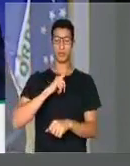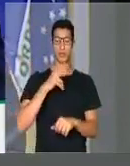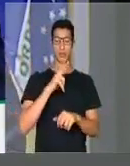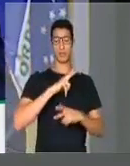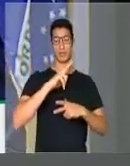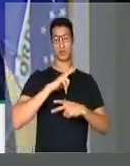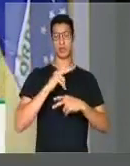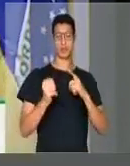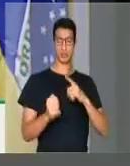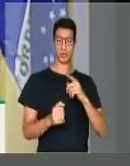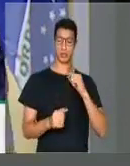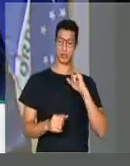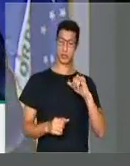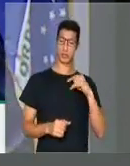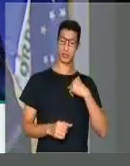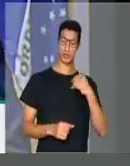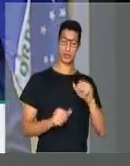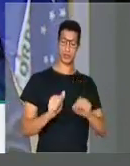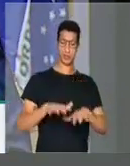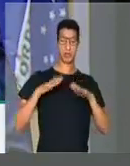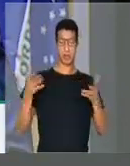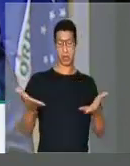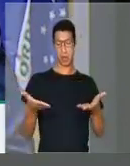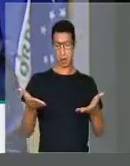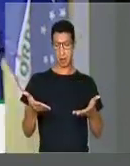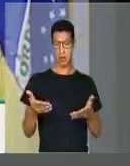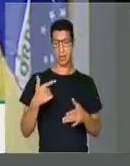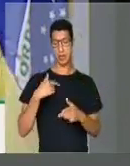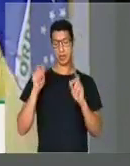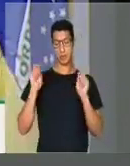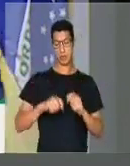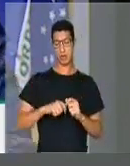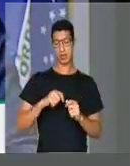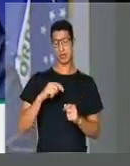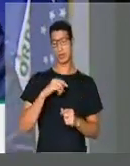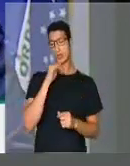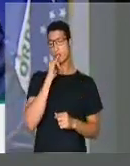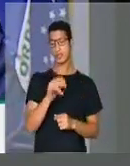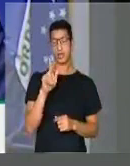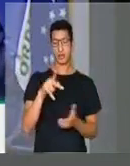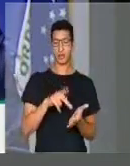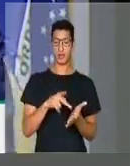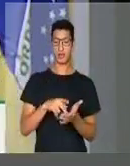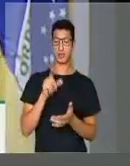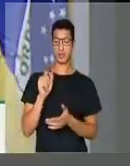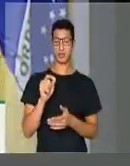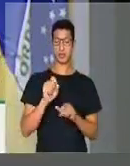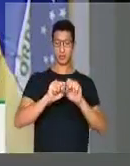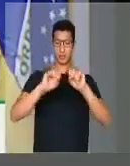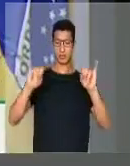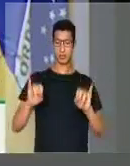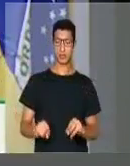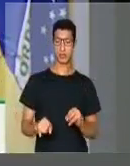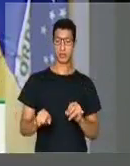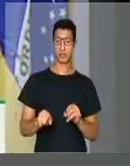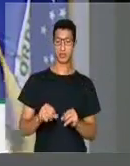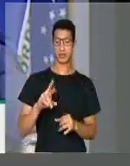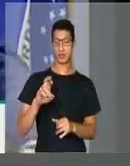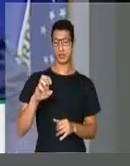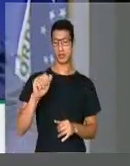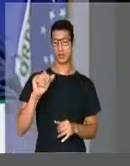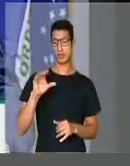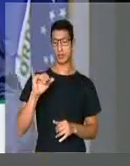sua particularidade. Se eu partisse desse pressuposto, eu poderia dizer, e aí sim é verdade, que o sistema, que os